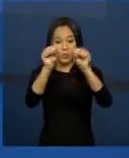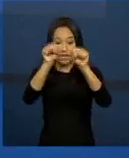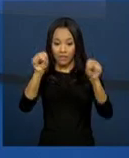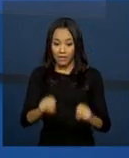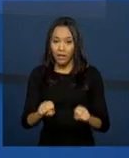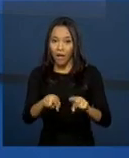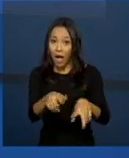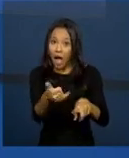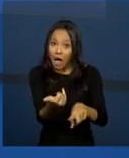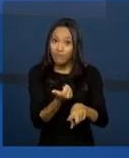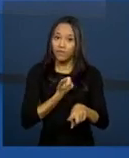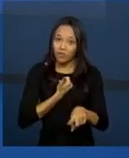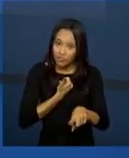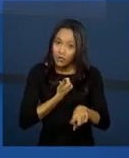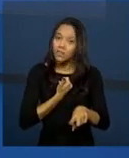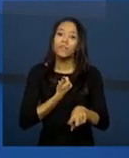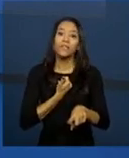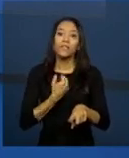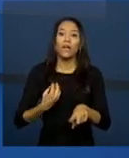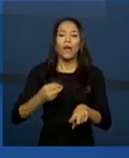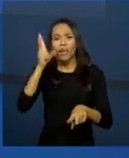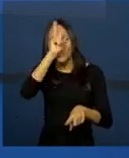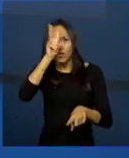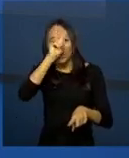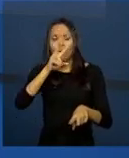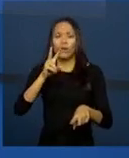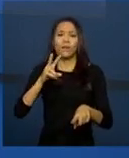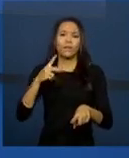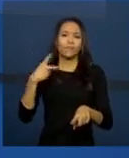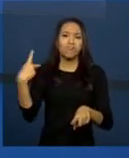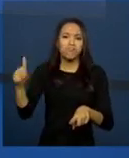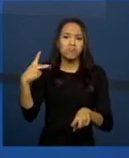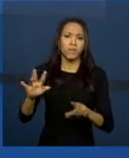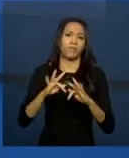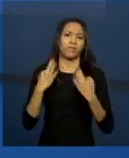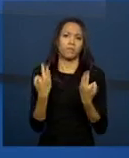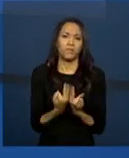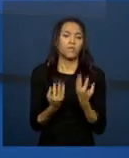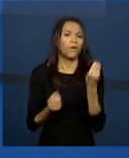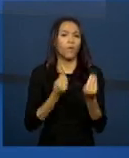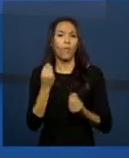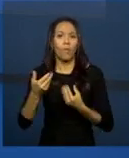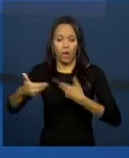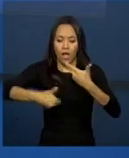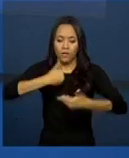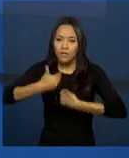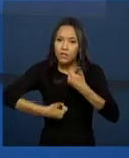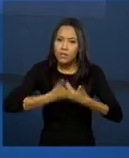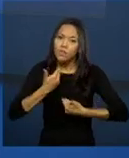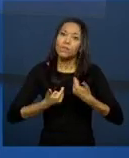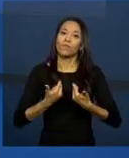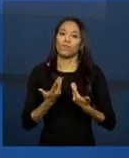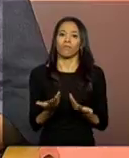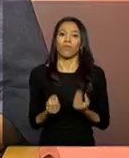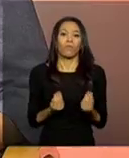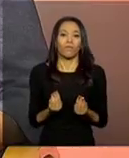registro do histórico e da trajetória de acesso da família aos serviços de assistência.